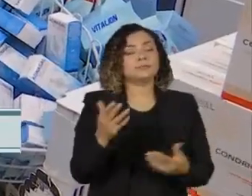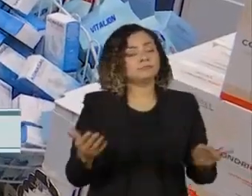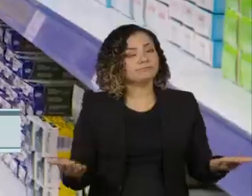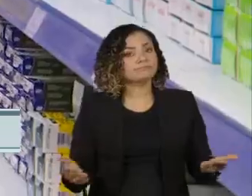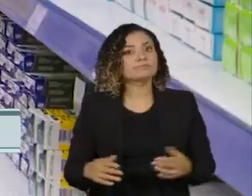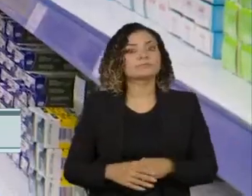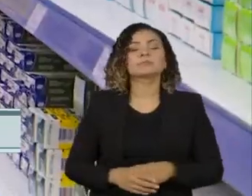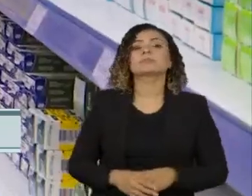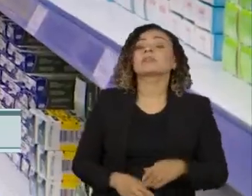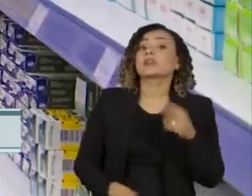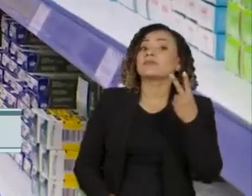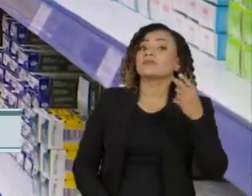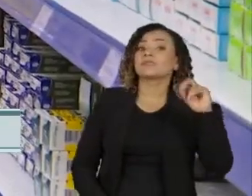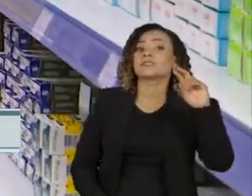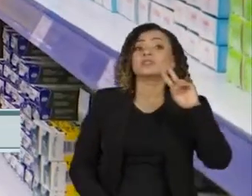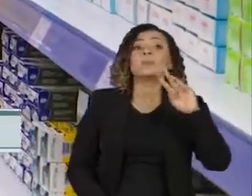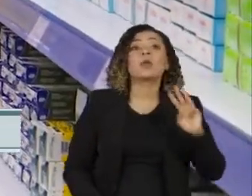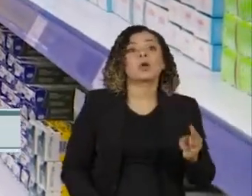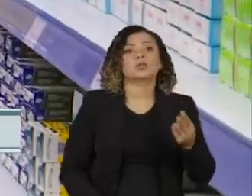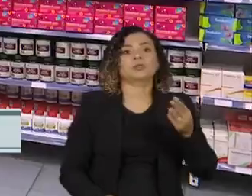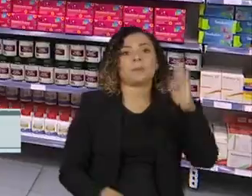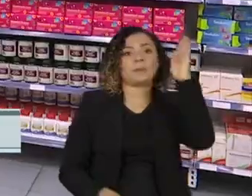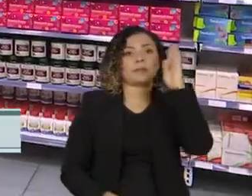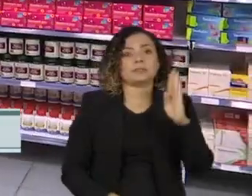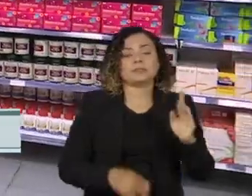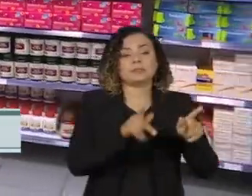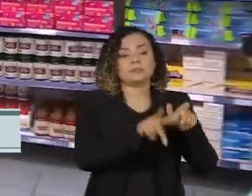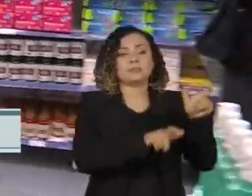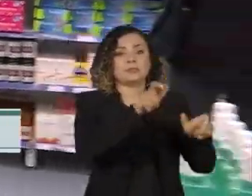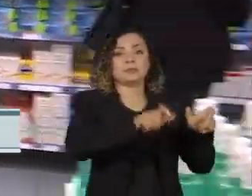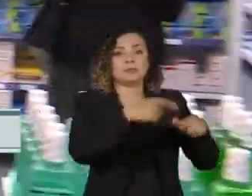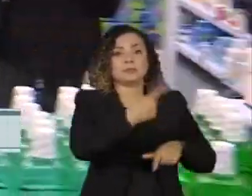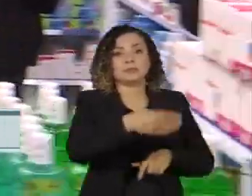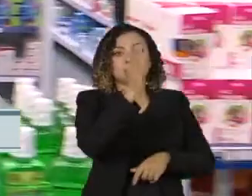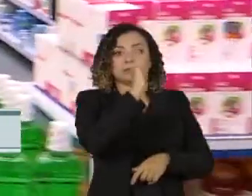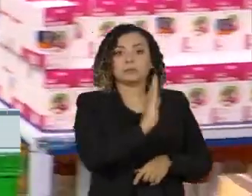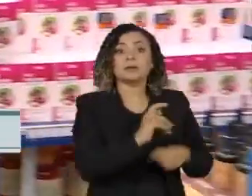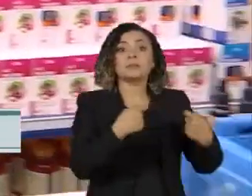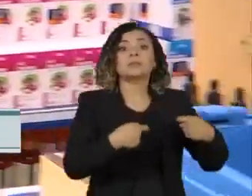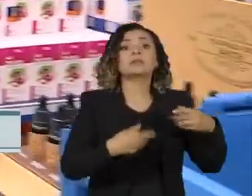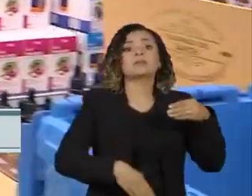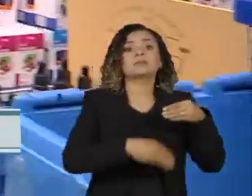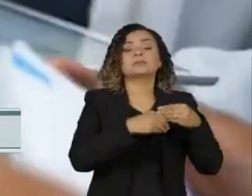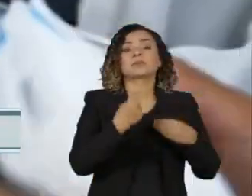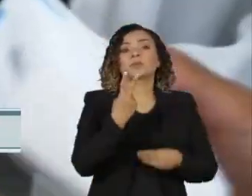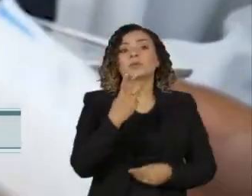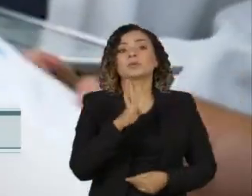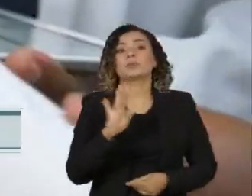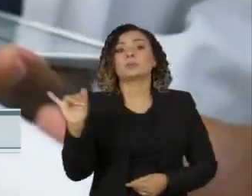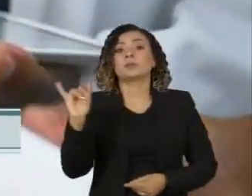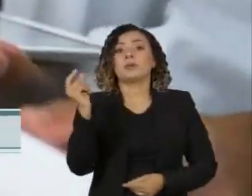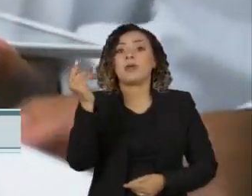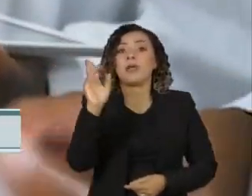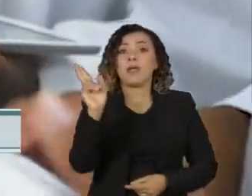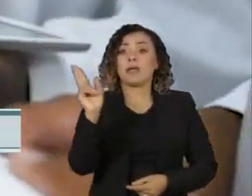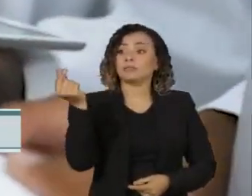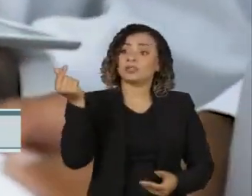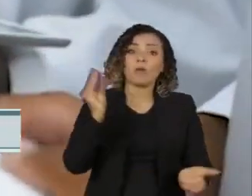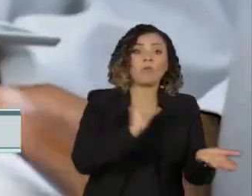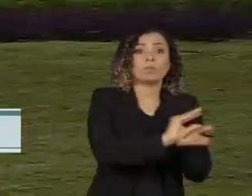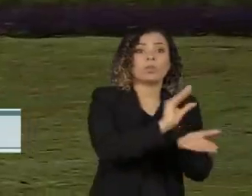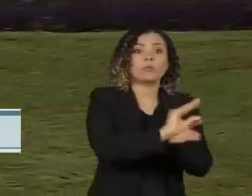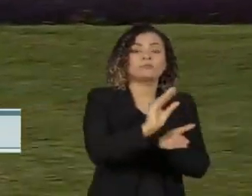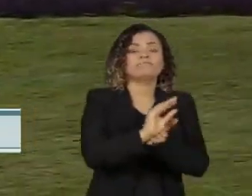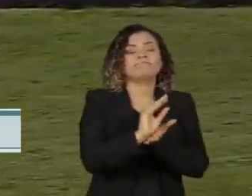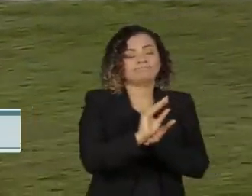atendeu quase 20 milhões de brasileiros no ano passado. Seriam necessários a mais quase dois bilhões, de acordo com o Instituto Cuida